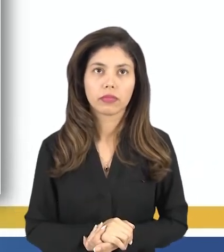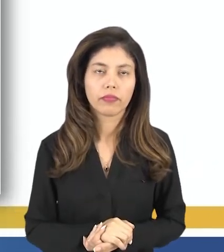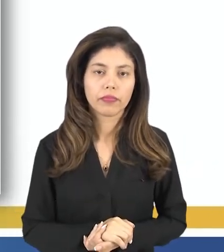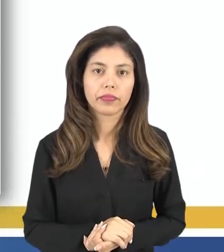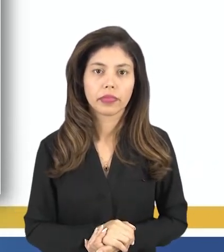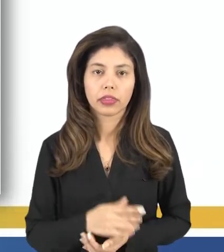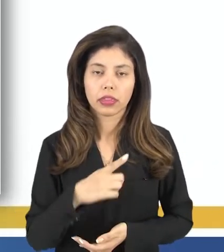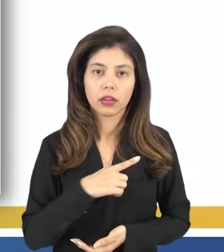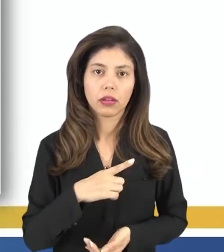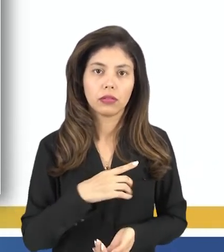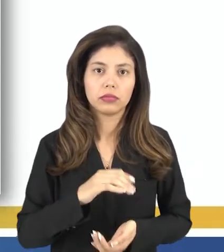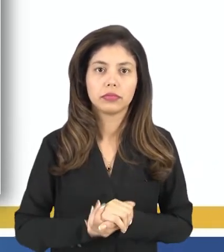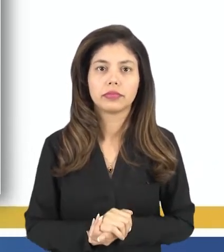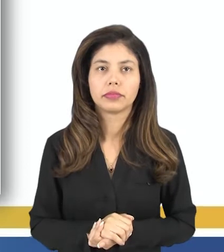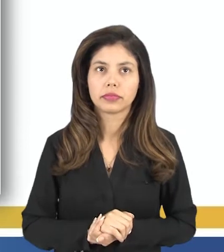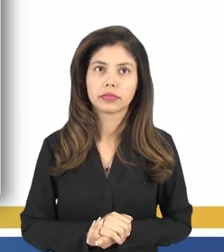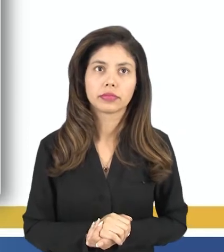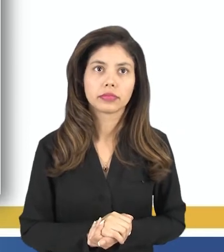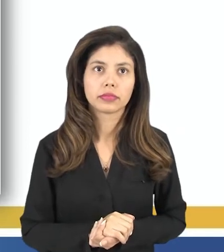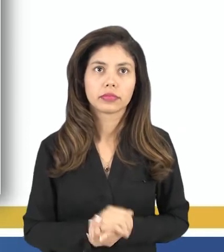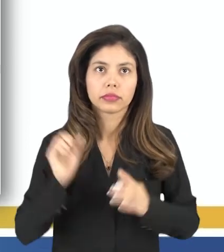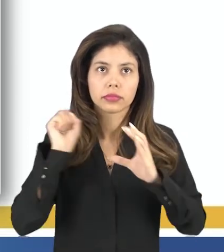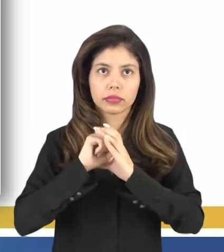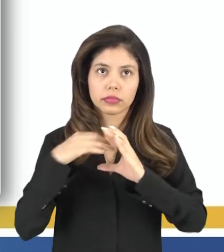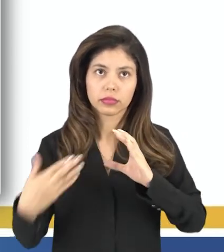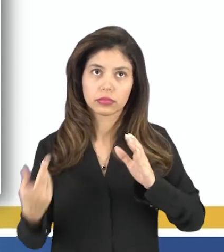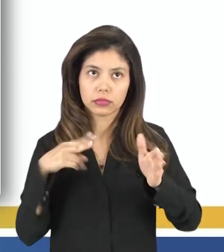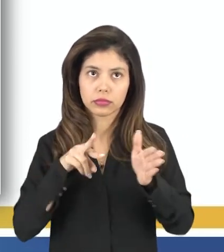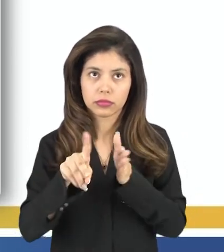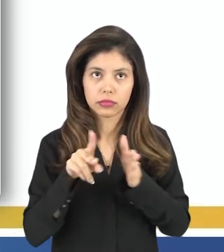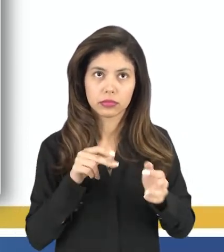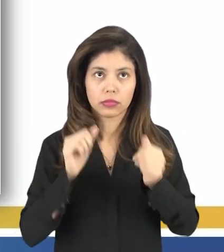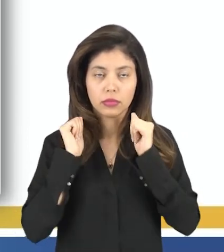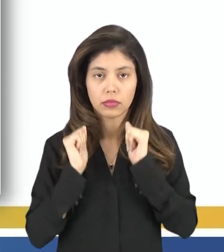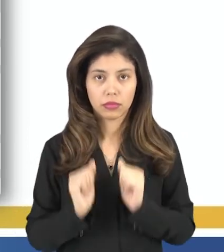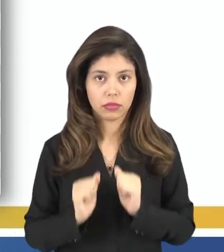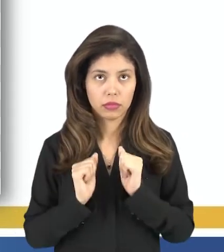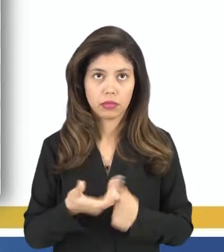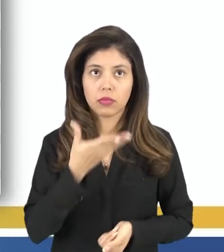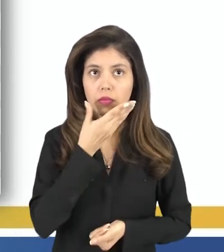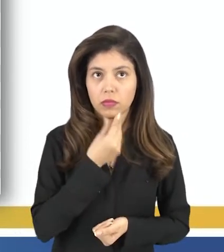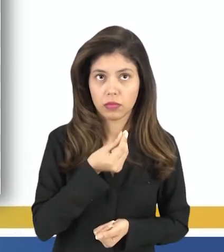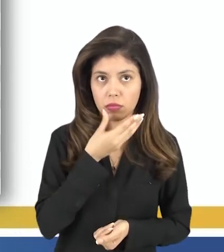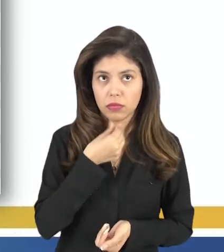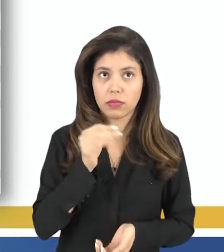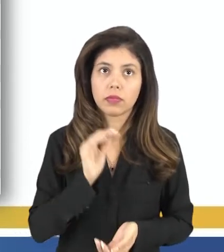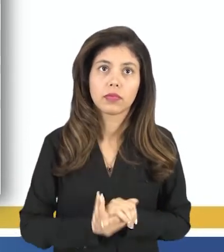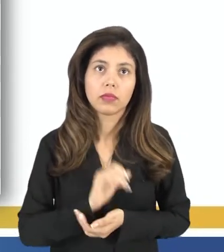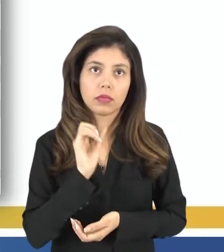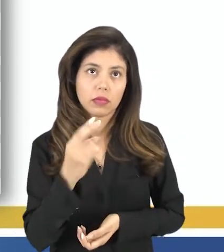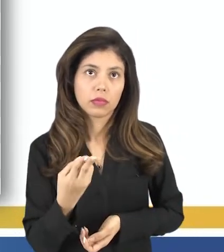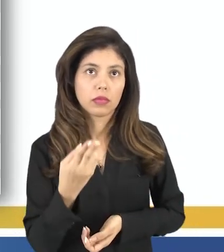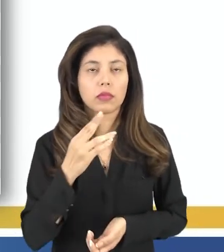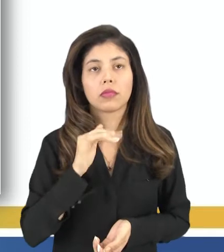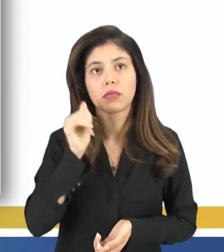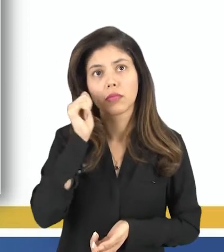nós temos aí, sexo é uma característica biológica, pode ser masculino,